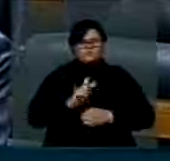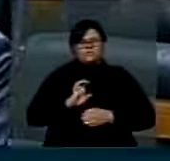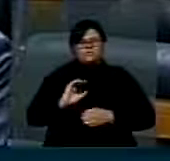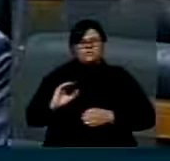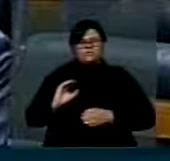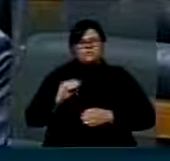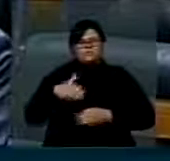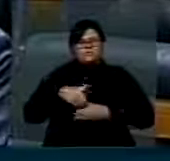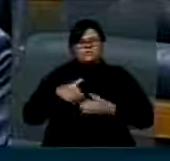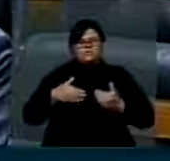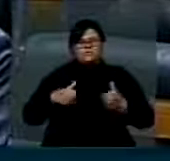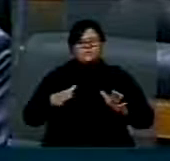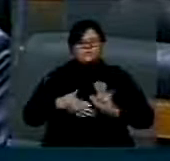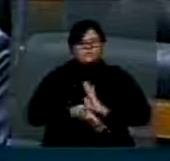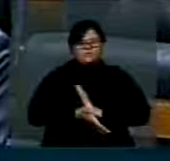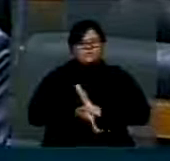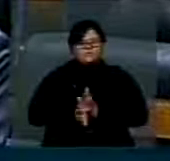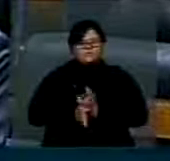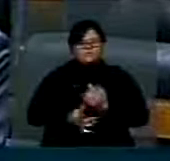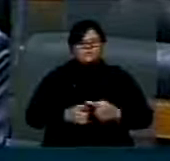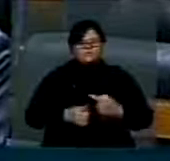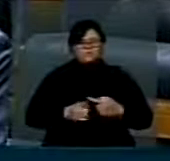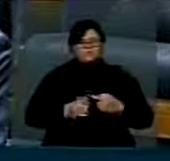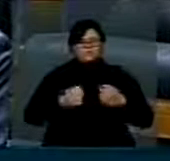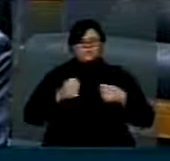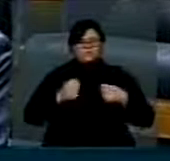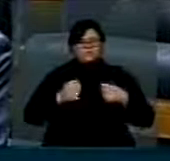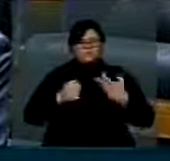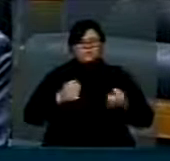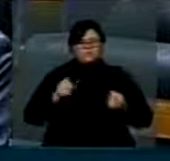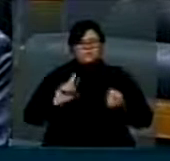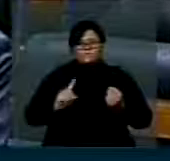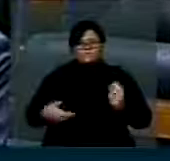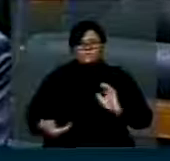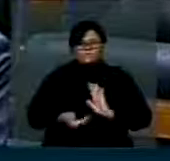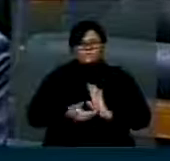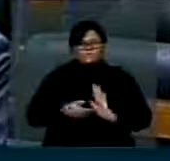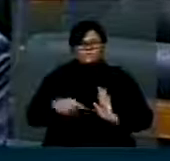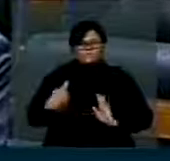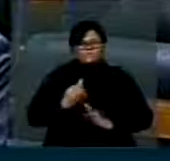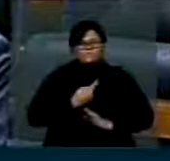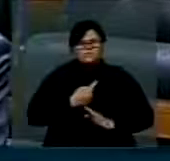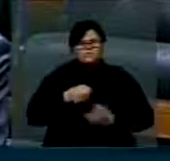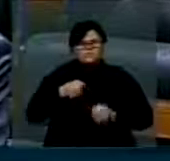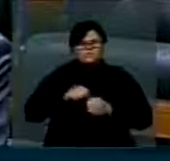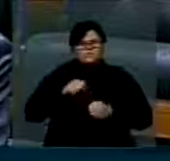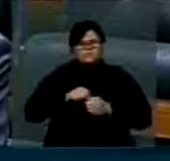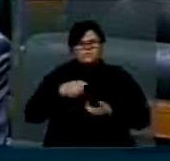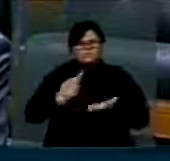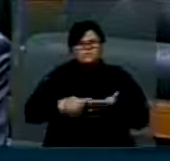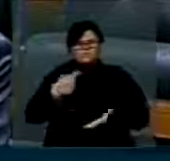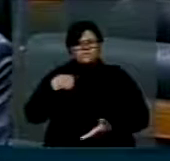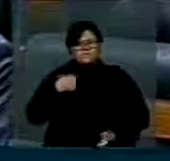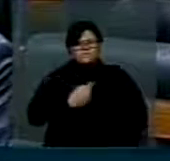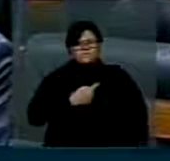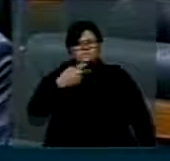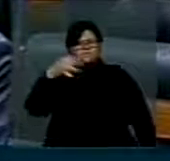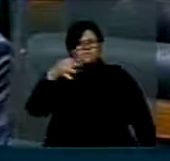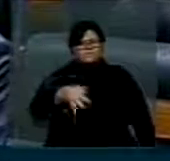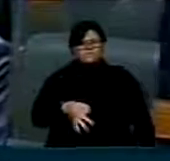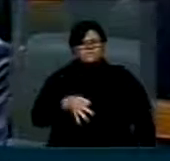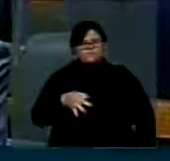do voto aberto fique registrado que a Câmara dos Deputados, nós cumprimos o dever de transparência